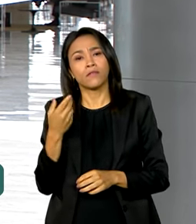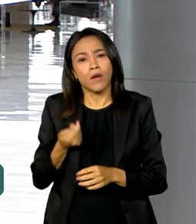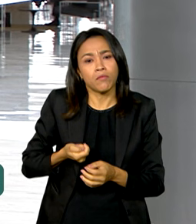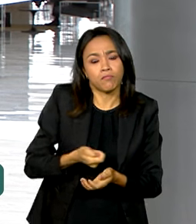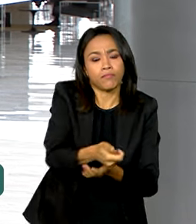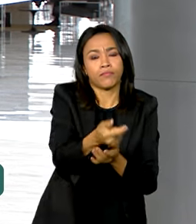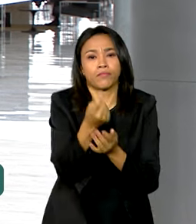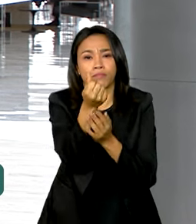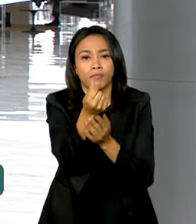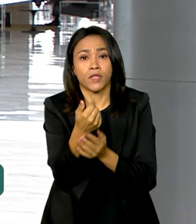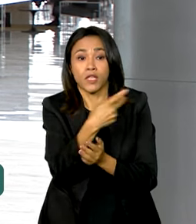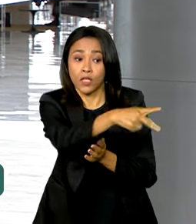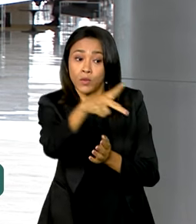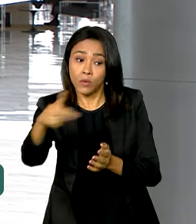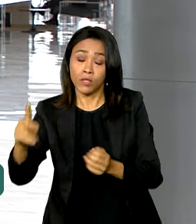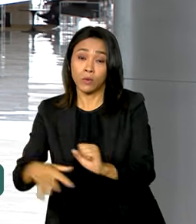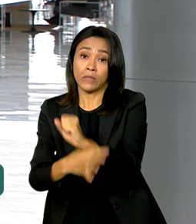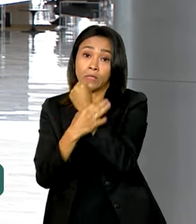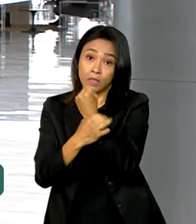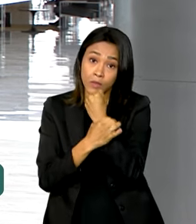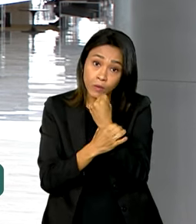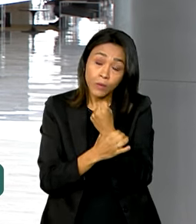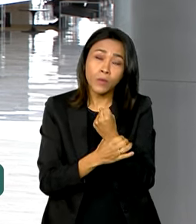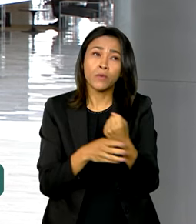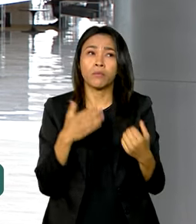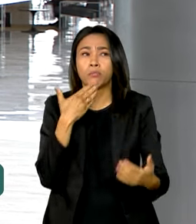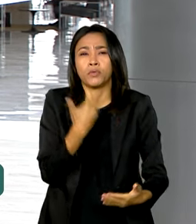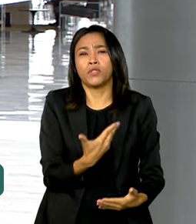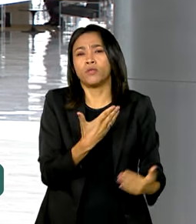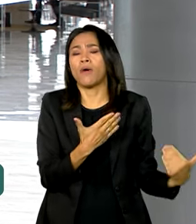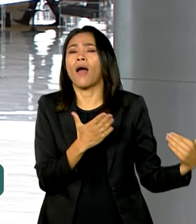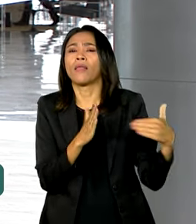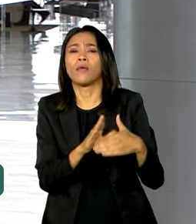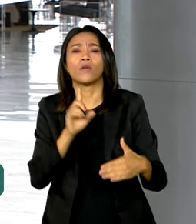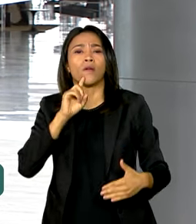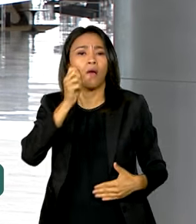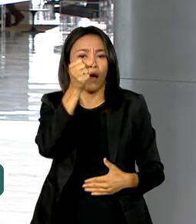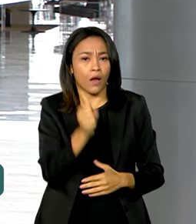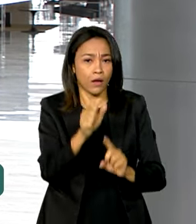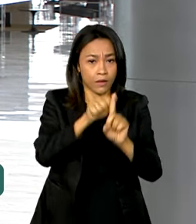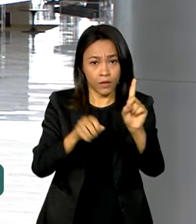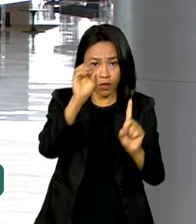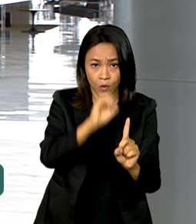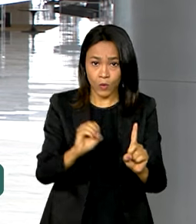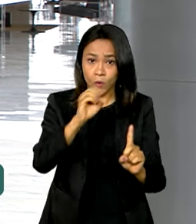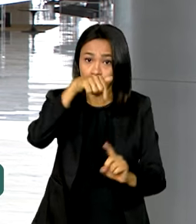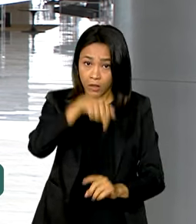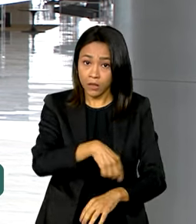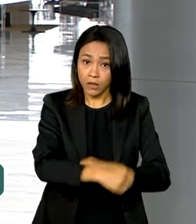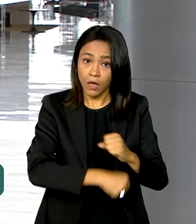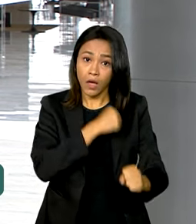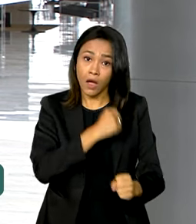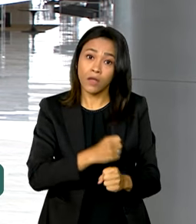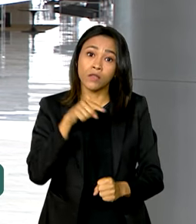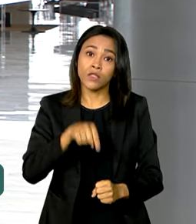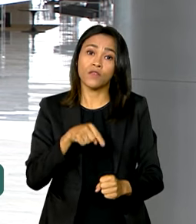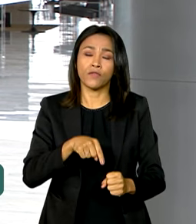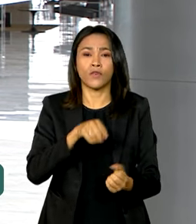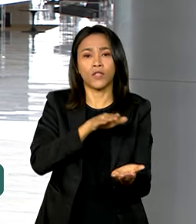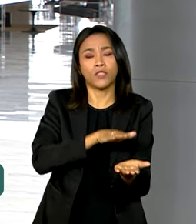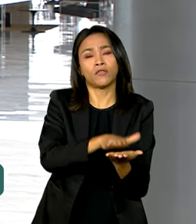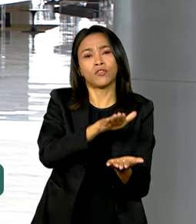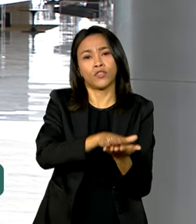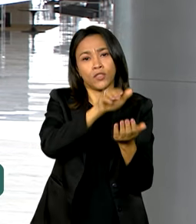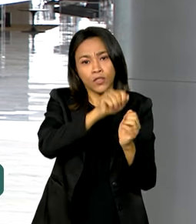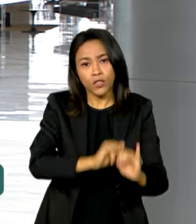benefício do seguro pescador concedido até o dia 8 de outubro de 2024. A data foi publicada aí essa